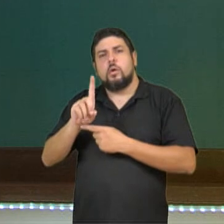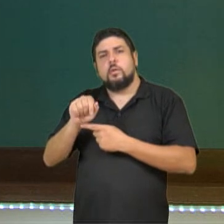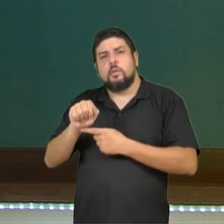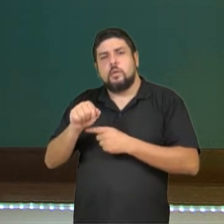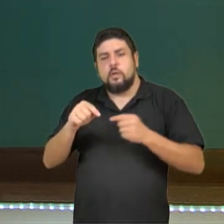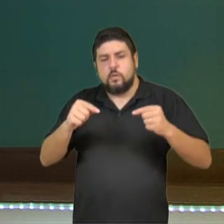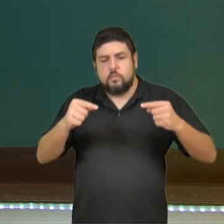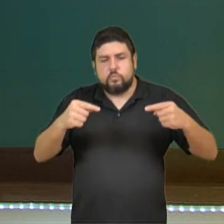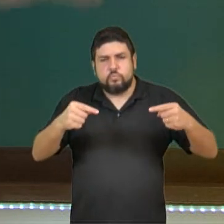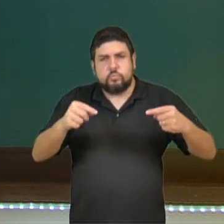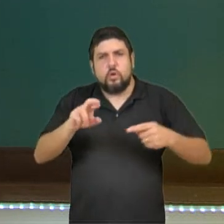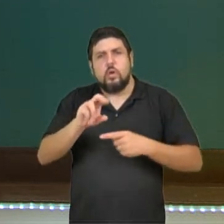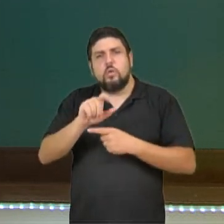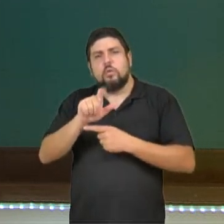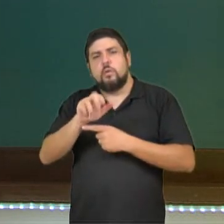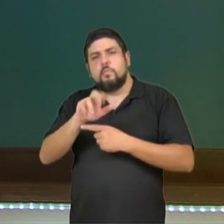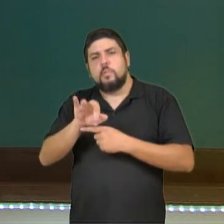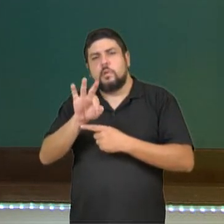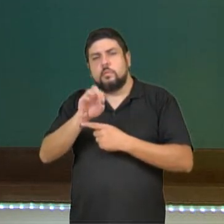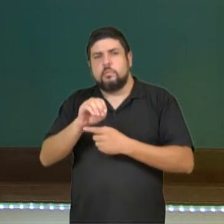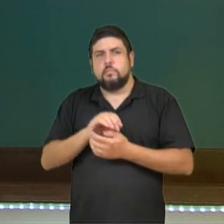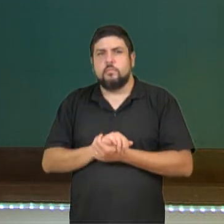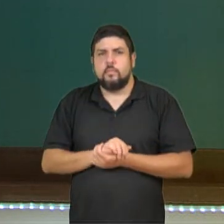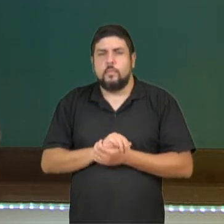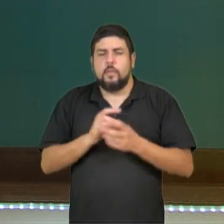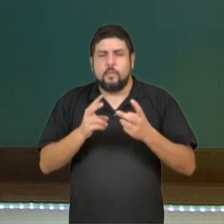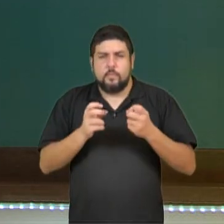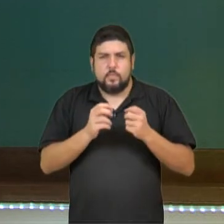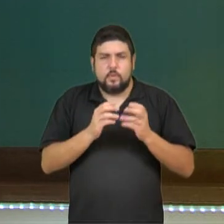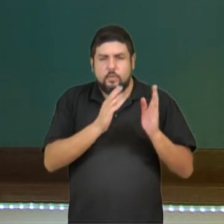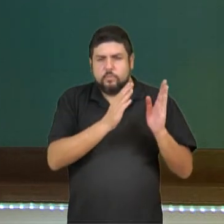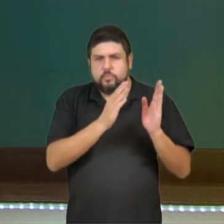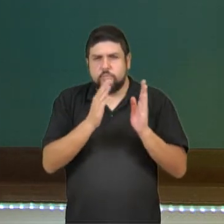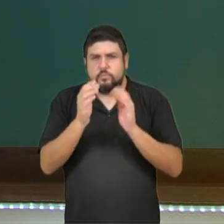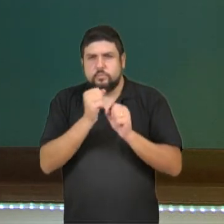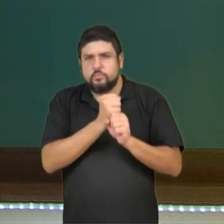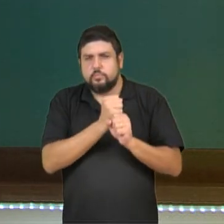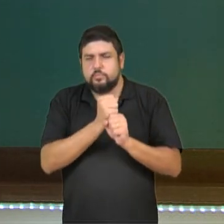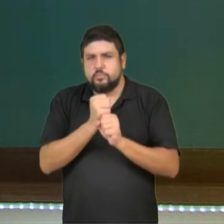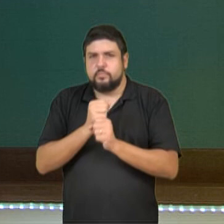evolução do skate, para vocês observarem como ele foi evoluindo com o tempo.